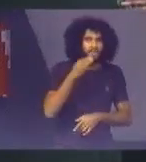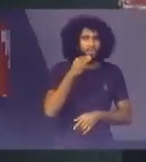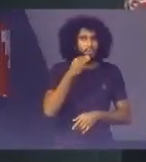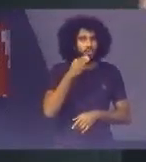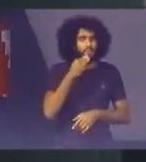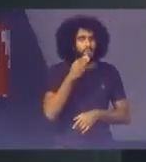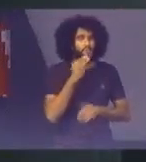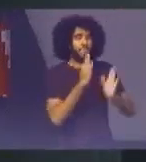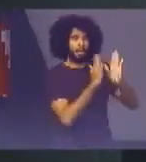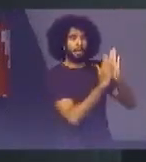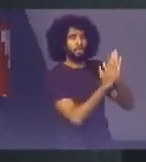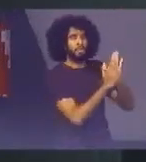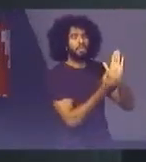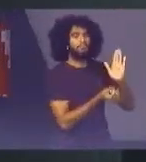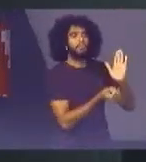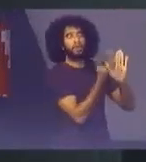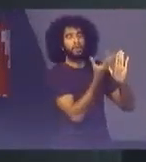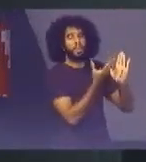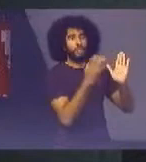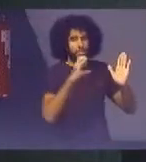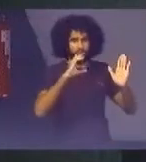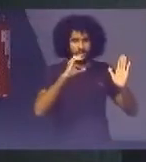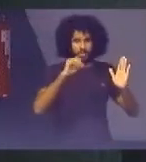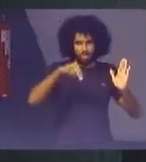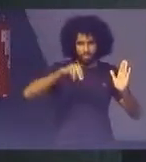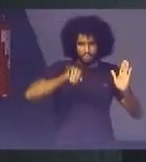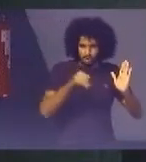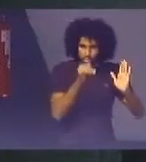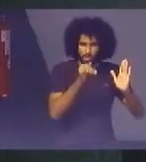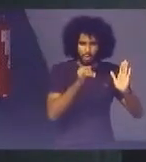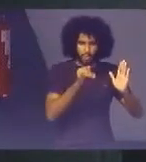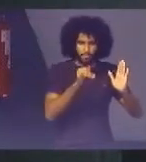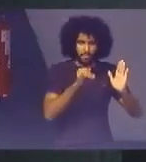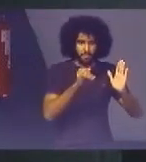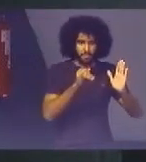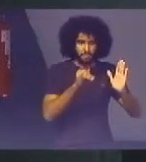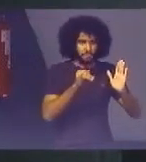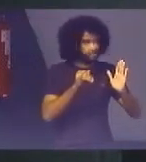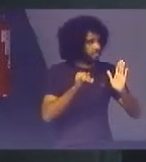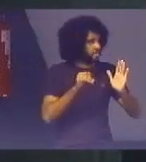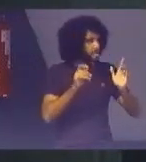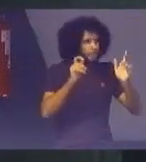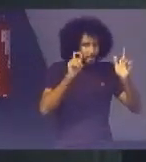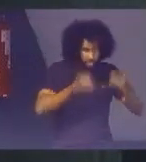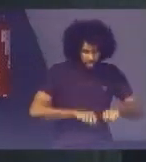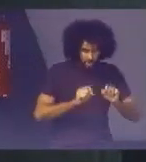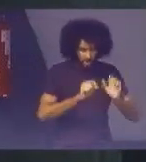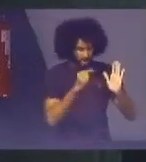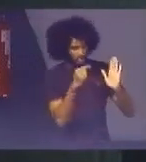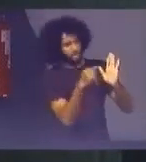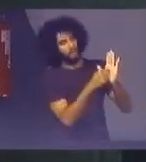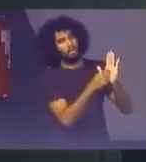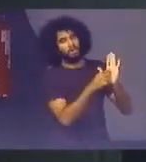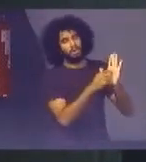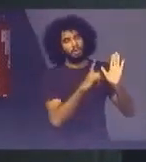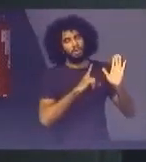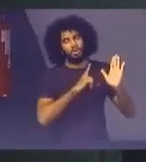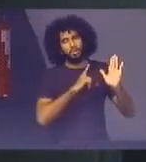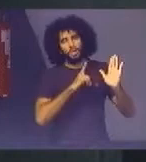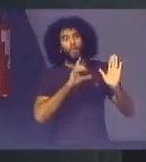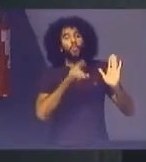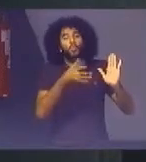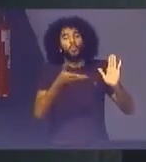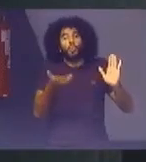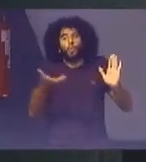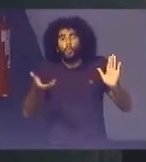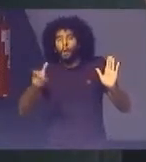Interativo Foi criado No Conselho Nacional De Justiça Pelo departamento DPJ É possível clicar E saber Tribunal por tribunal O que é que está